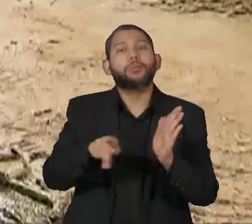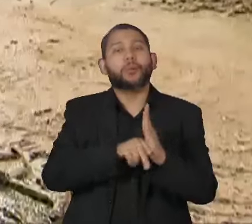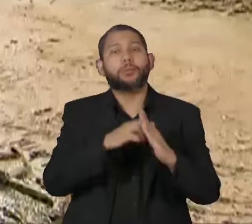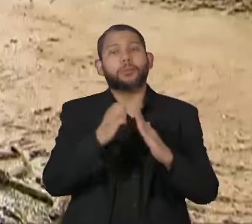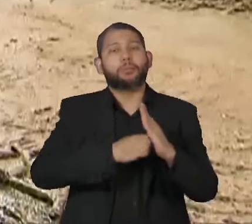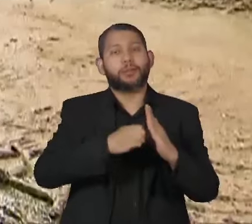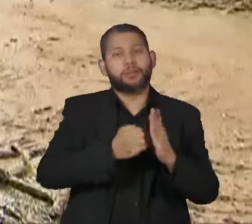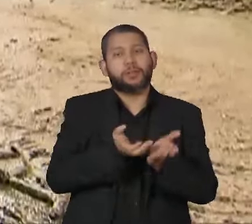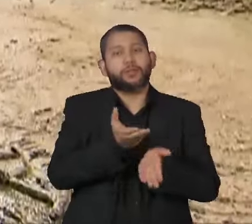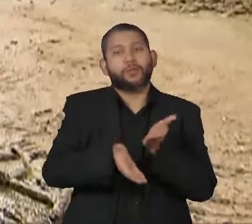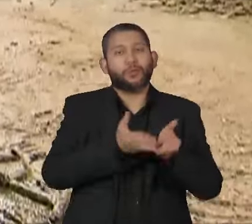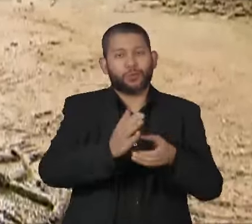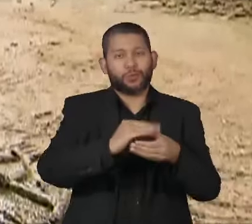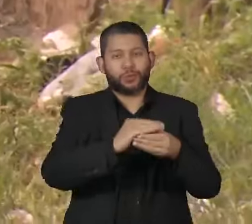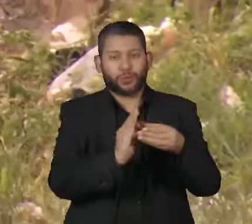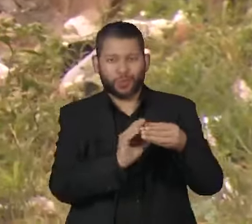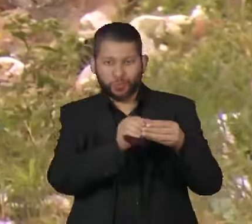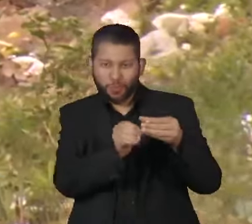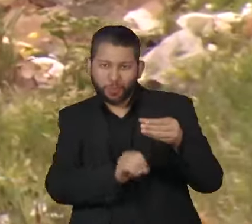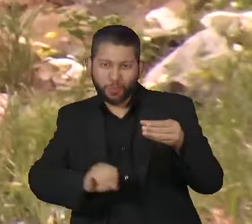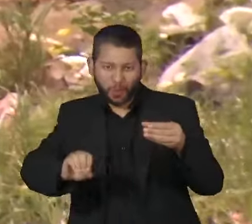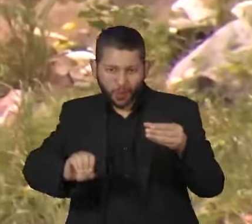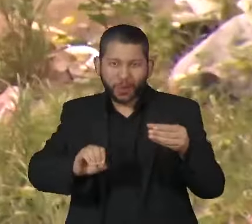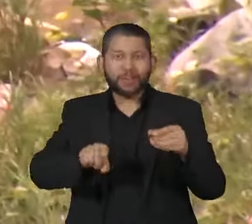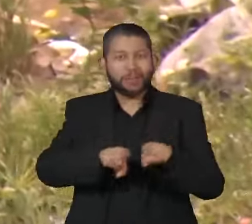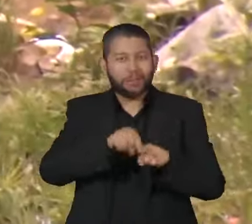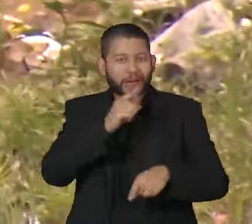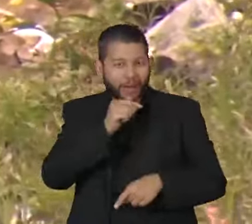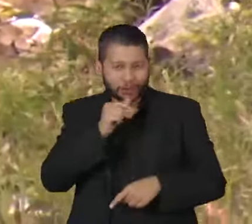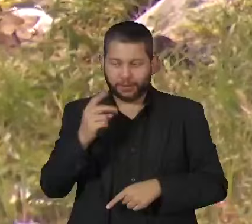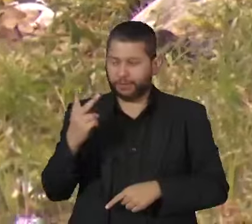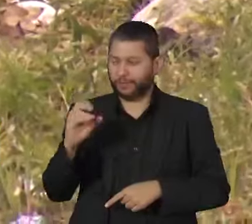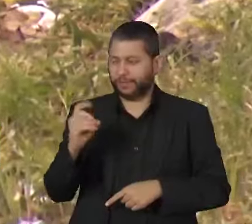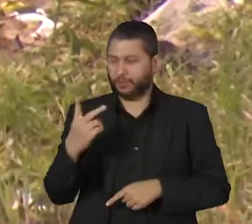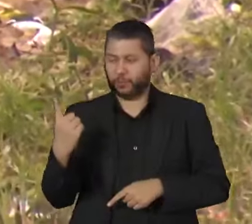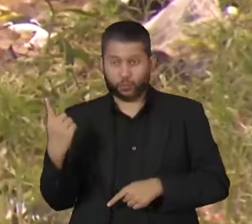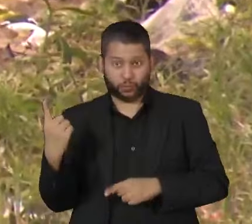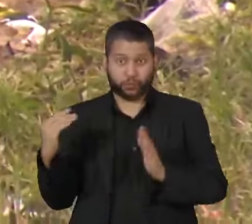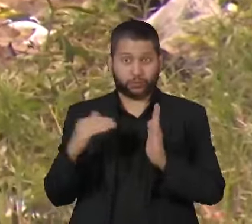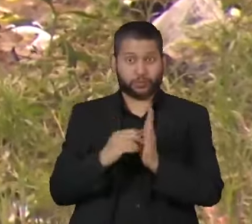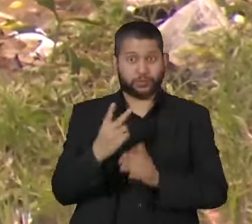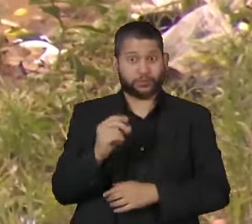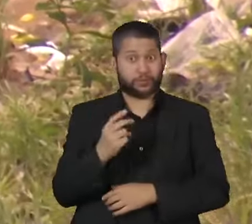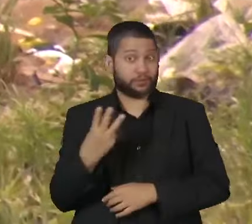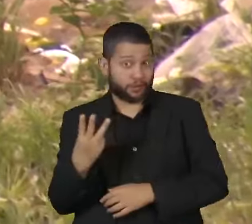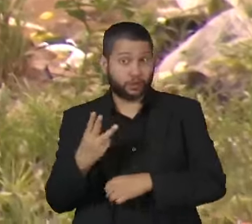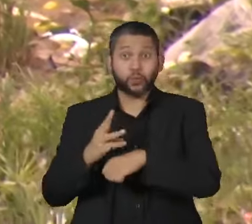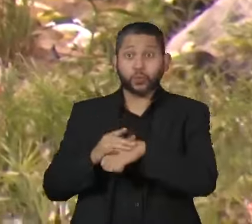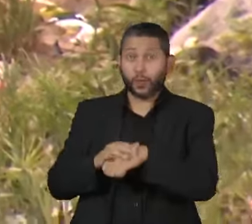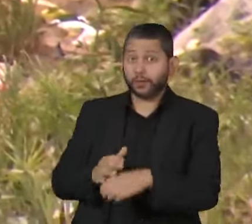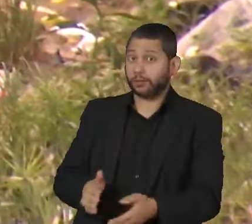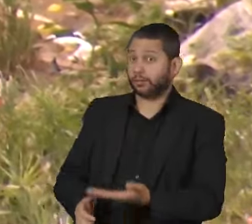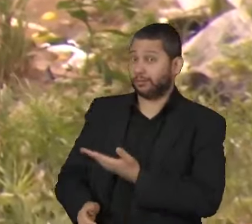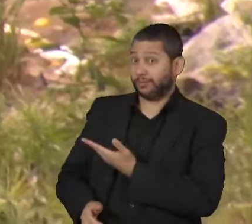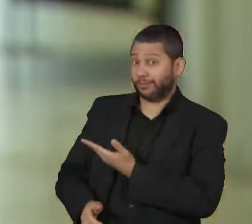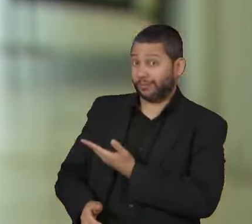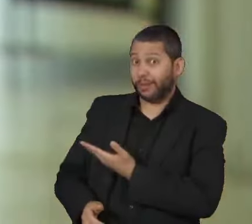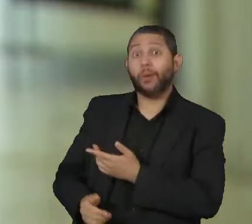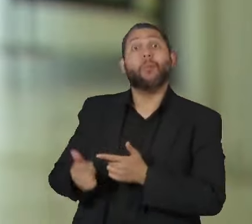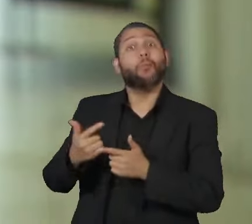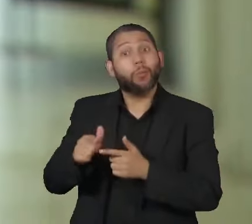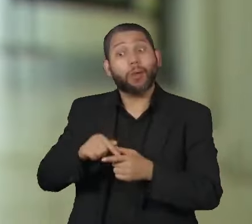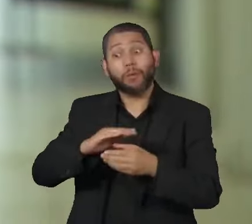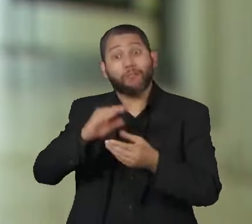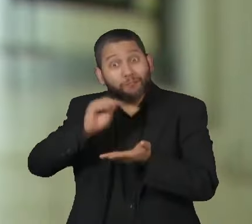de Serviços Públicos de Água e Esgoto, de 2021 a 2023, as doenças relacionadas à falta de saneamento